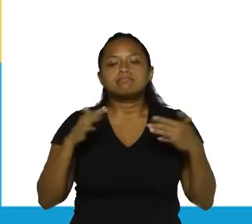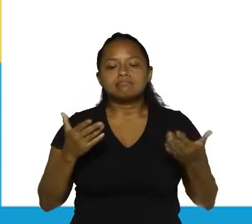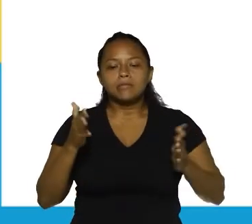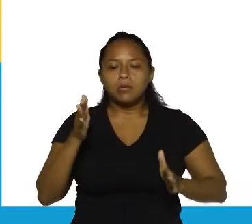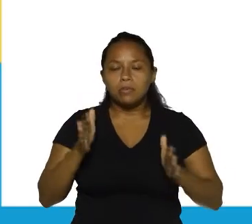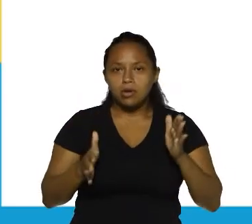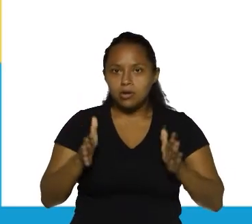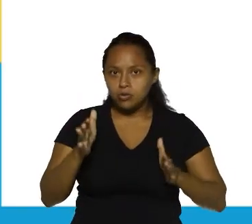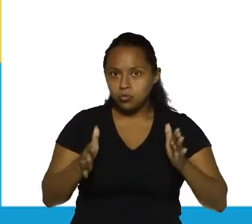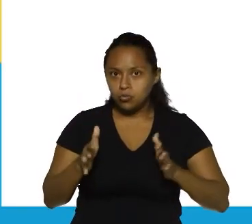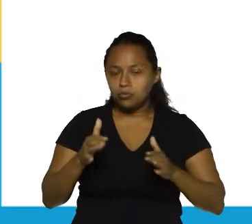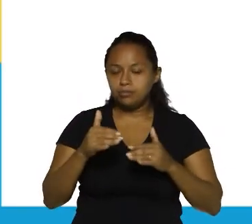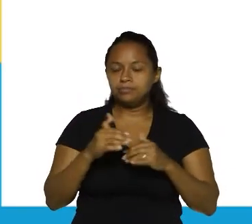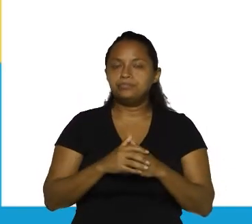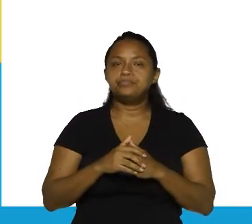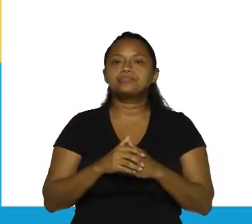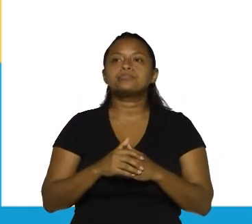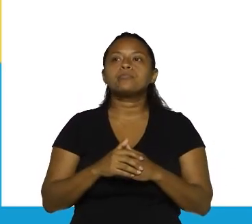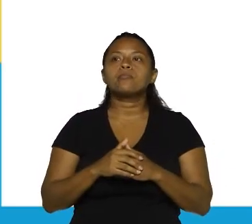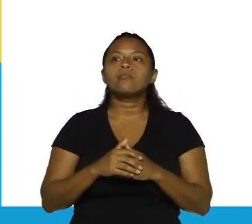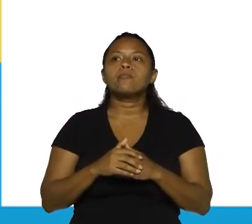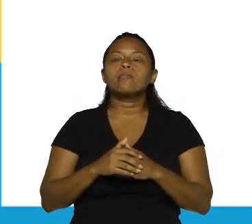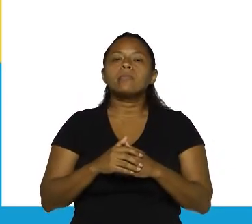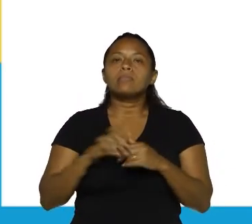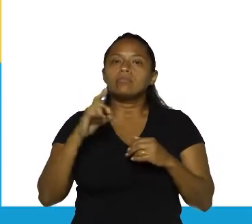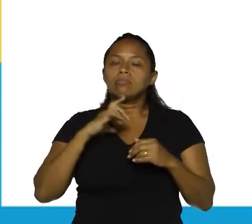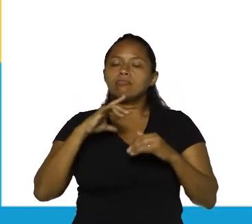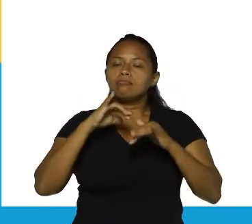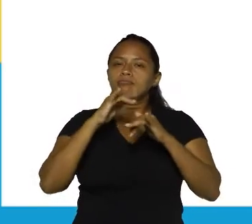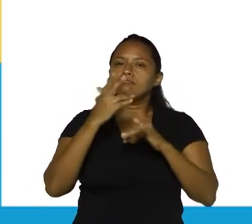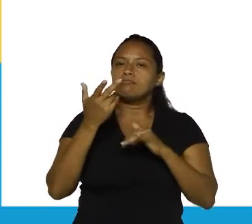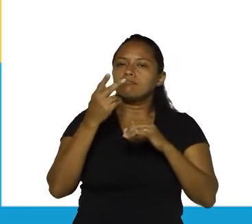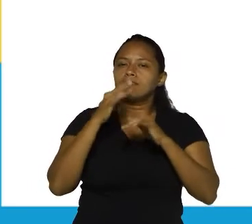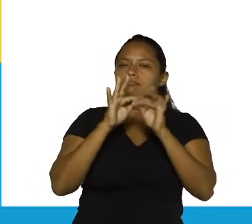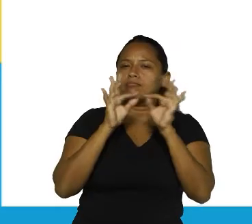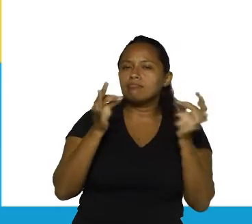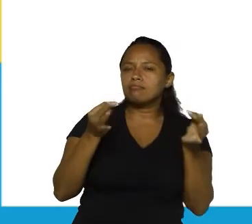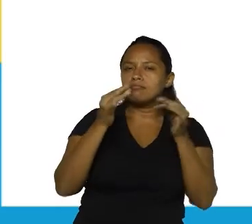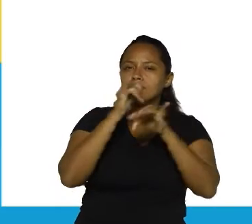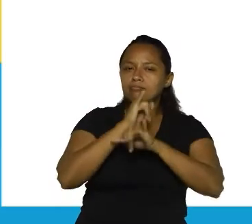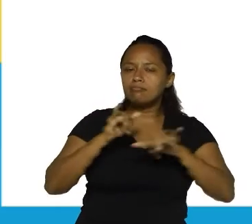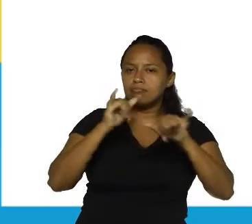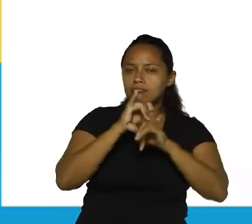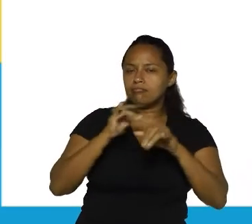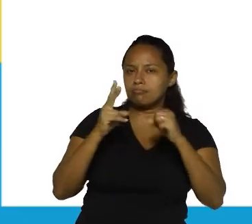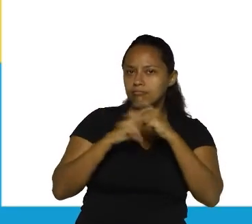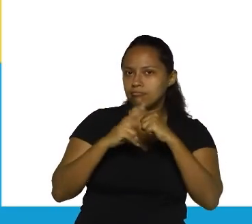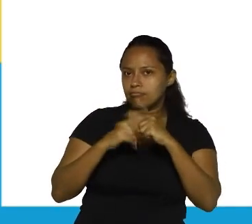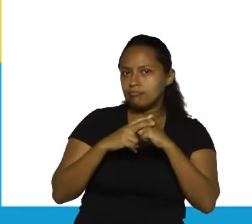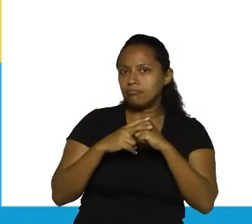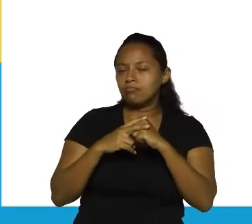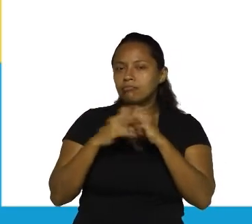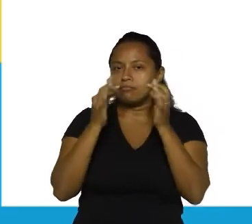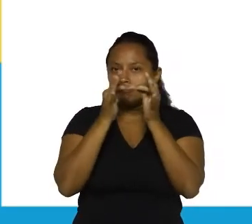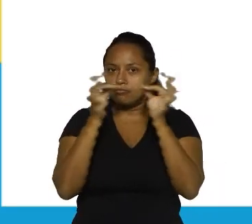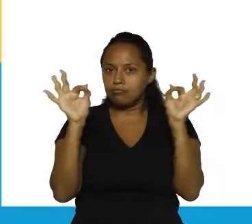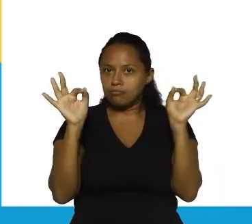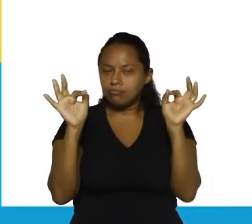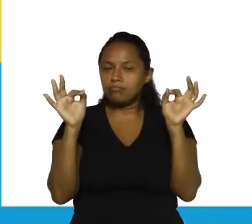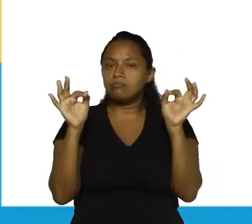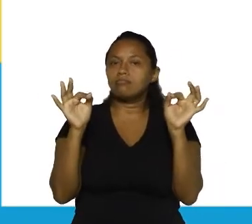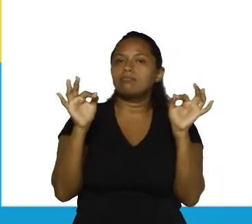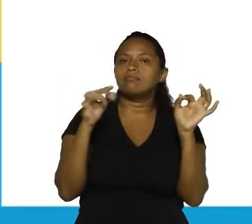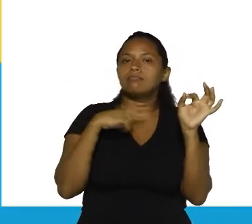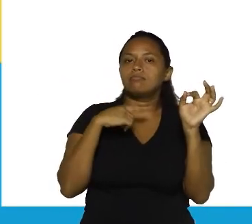ao conceito de período. O período, de modo bem simples, é uma frase verbal. Como o período é o